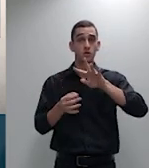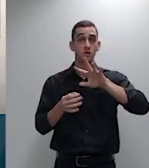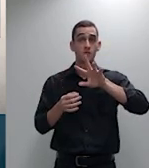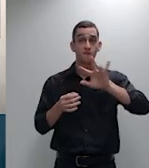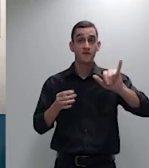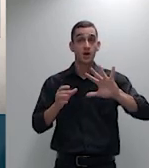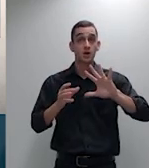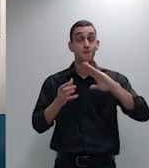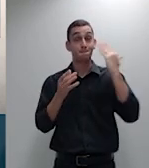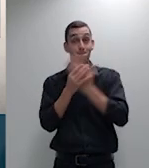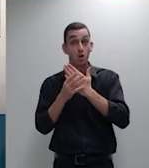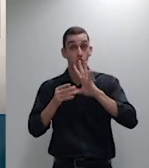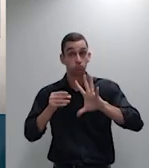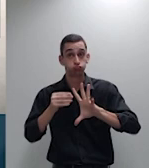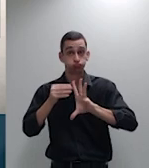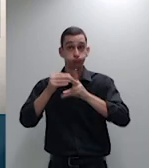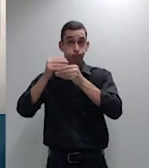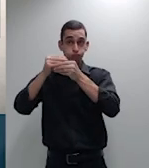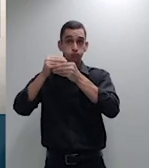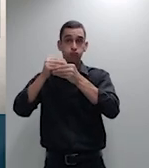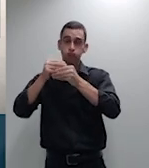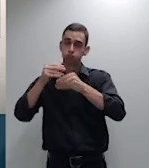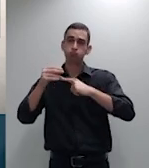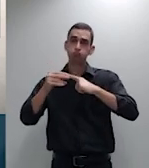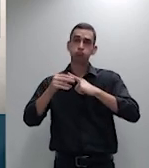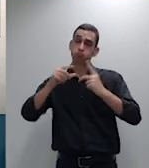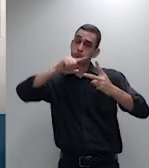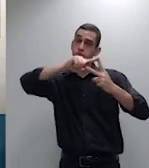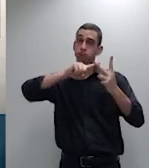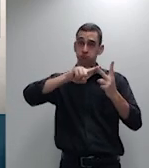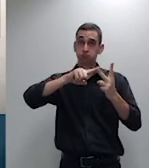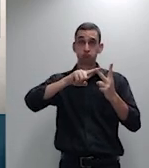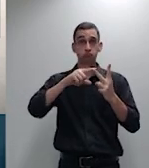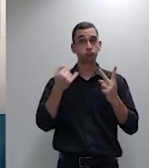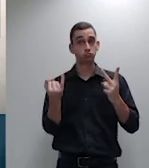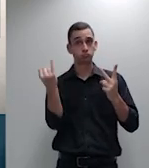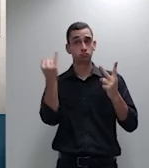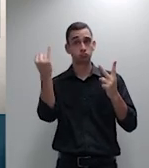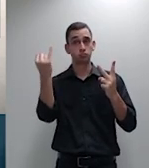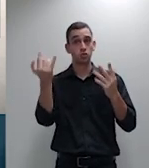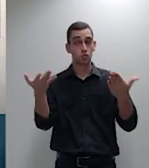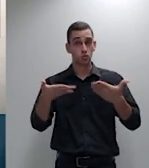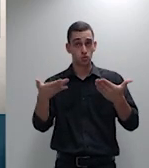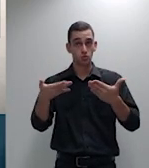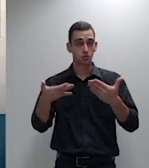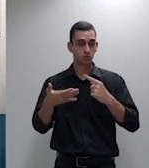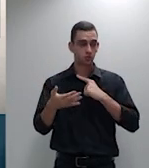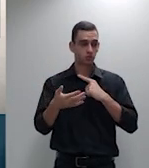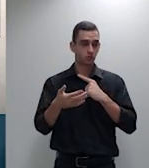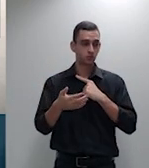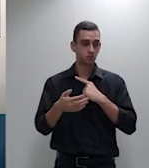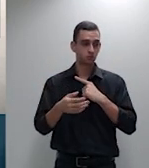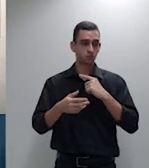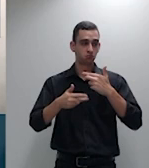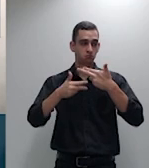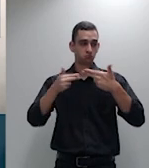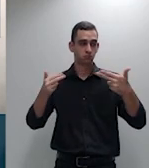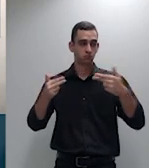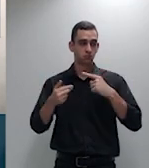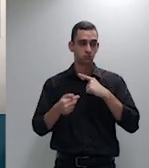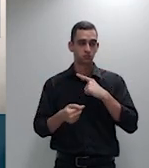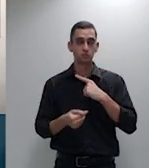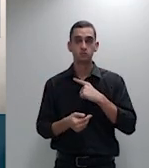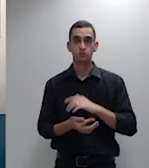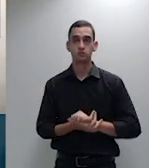essas duas questões atrasida hoje pelo ministro pelo ministro Belize